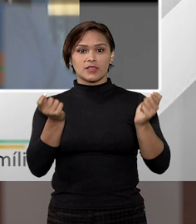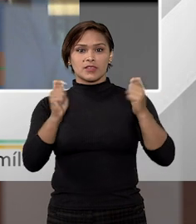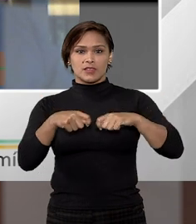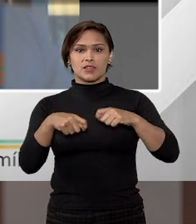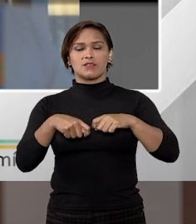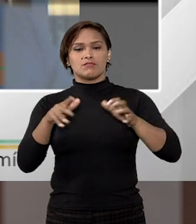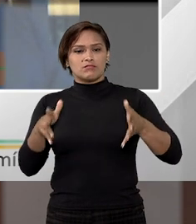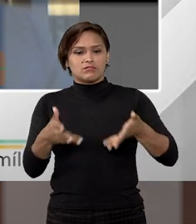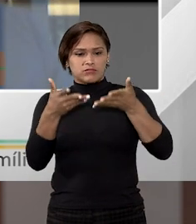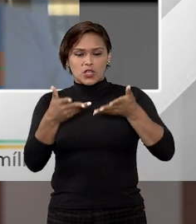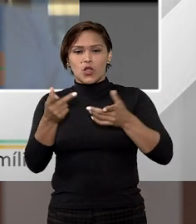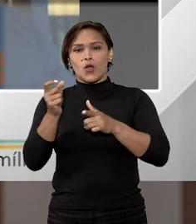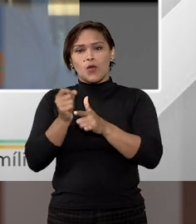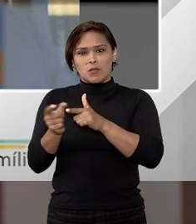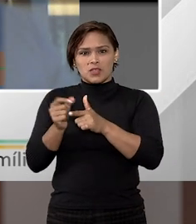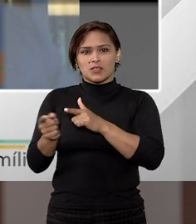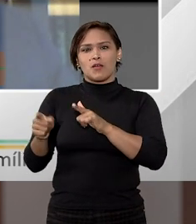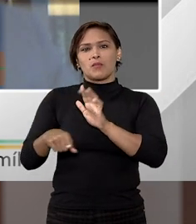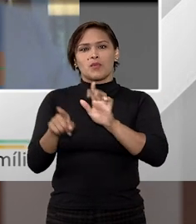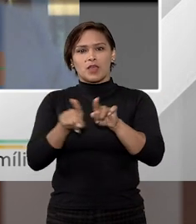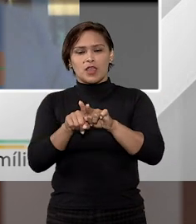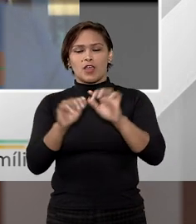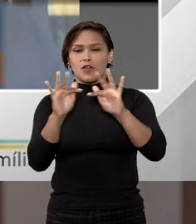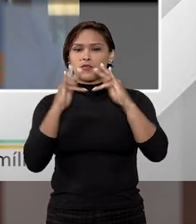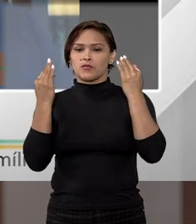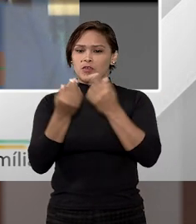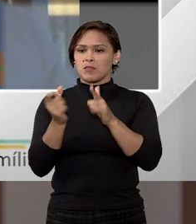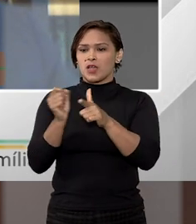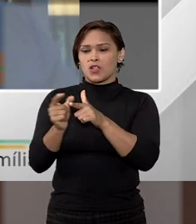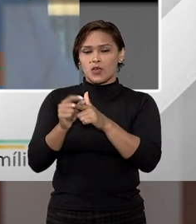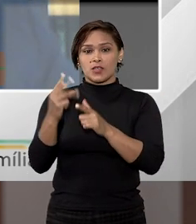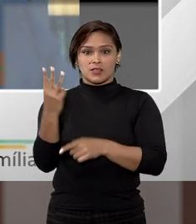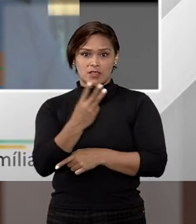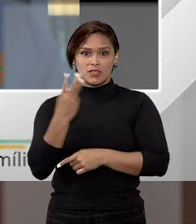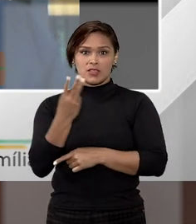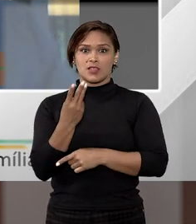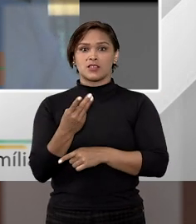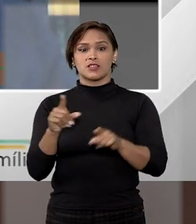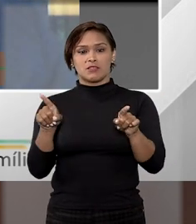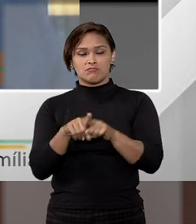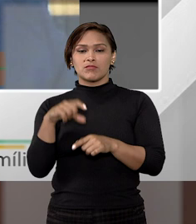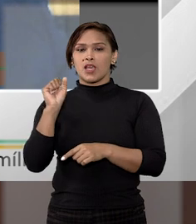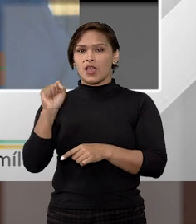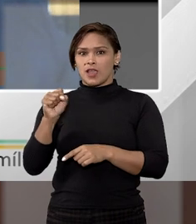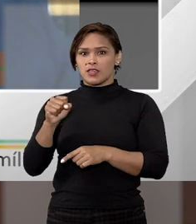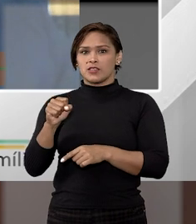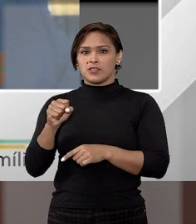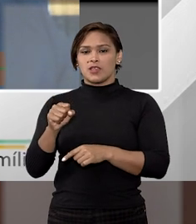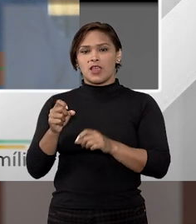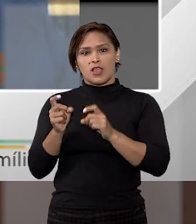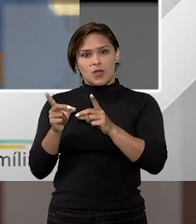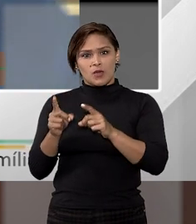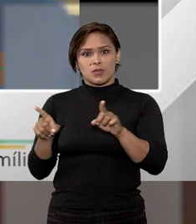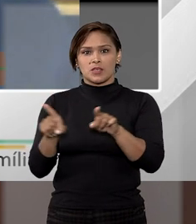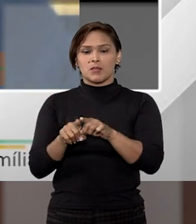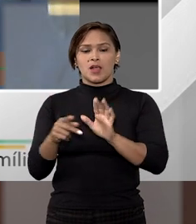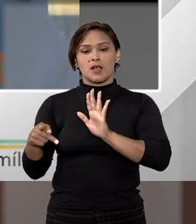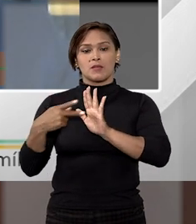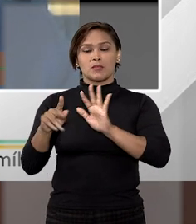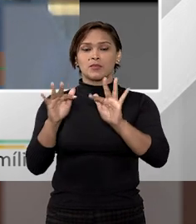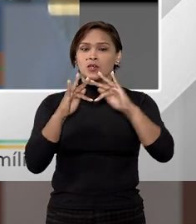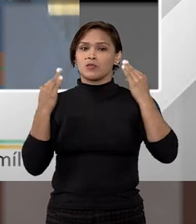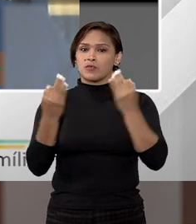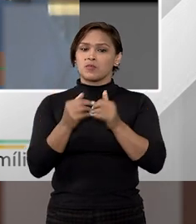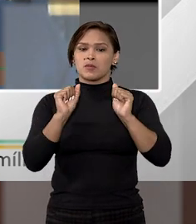possível explorar comercialmente um bem de família, até a alocação a terceiros é uma forma de exploração comercial, mas a própria família